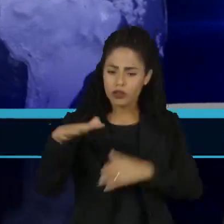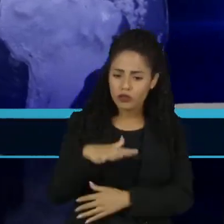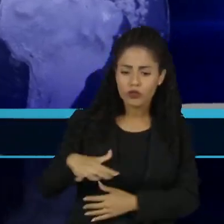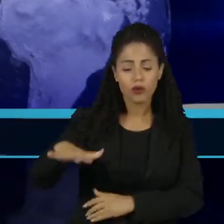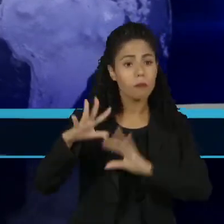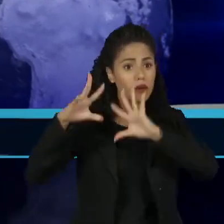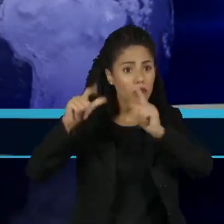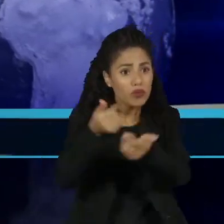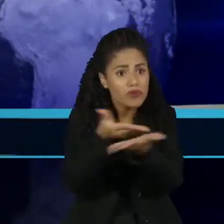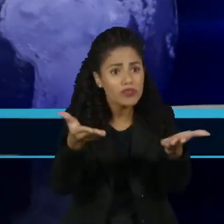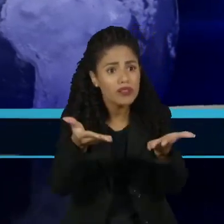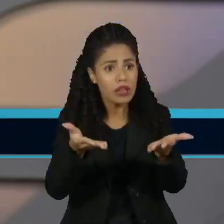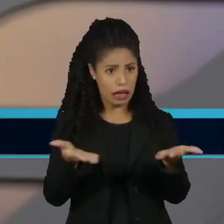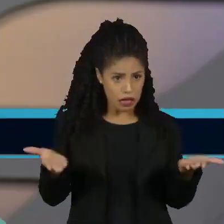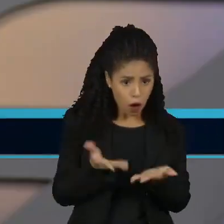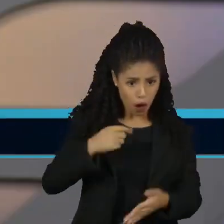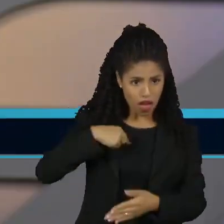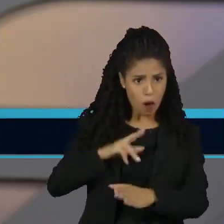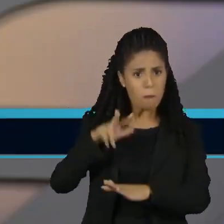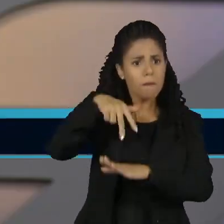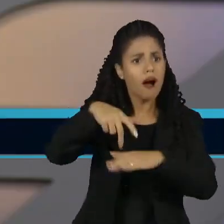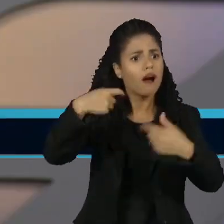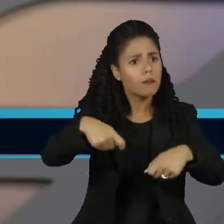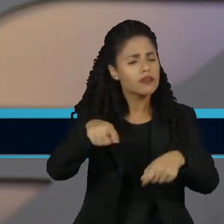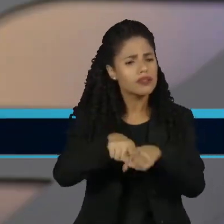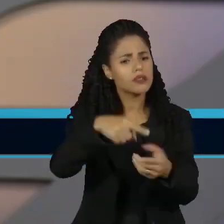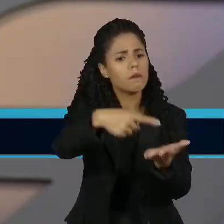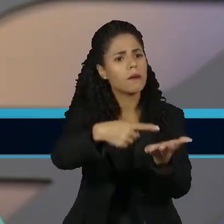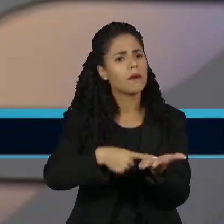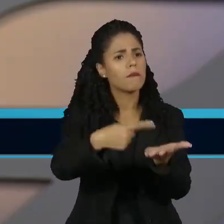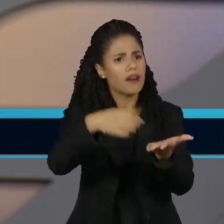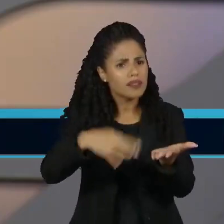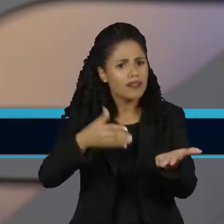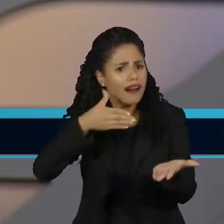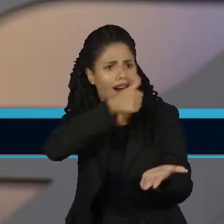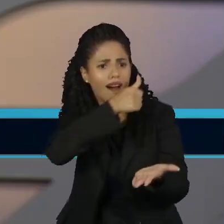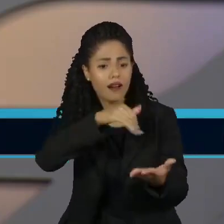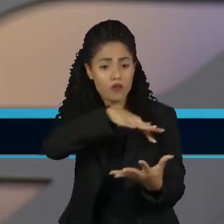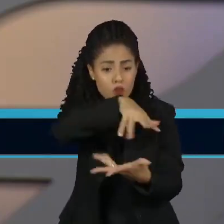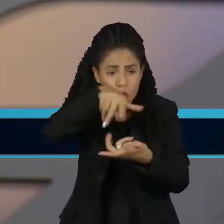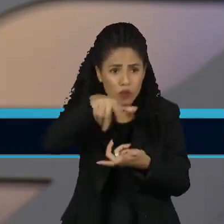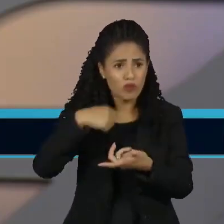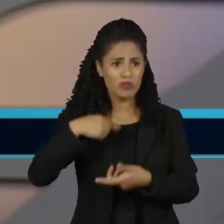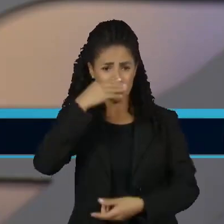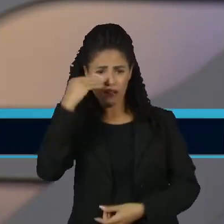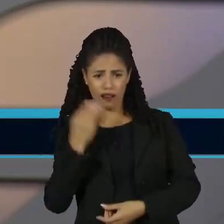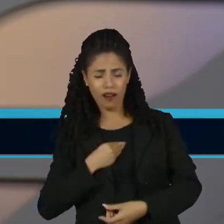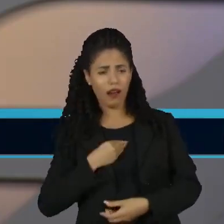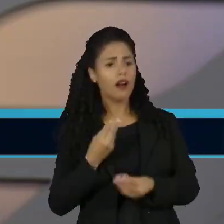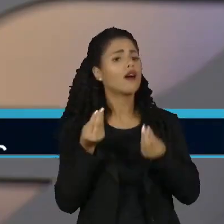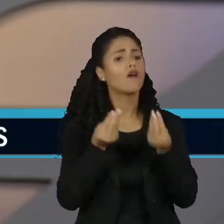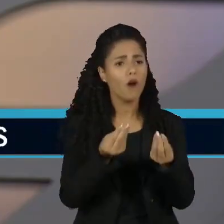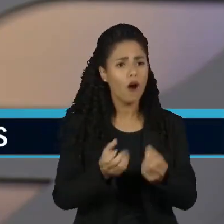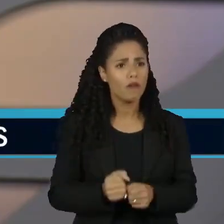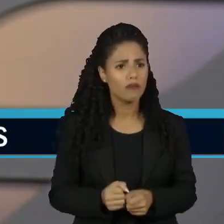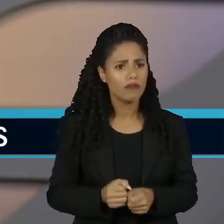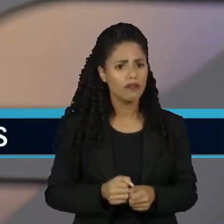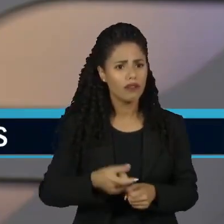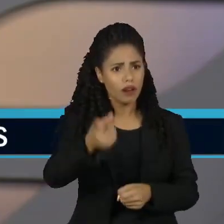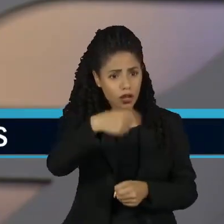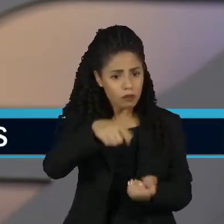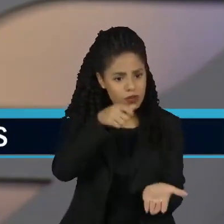para todos e agora, quando a gente precisa chegar numa negociação para salvar a vida da humanidade e vocês não abrem mão dos seus bilhões,